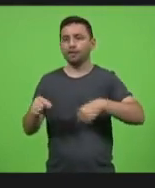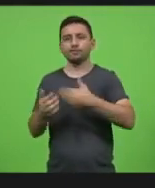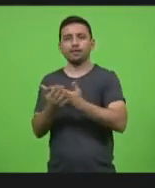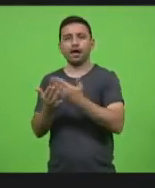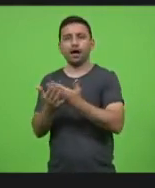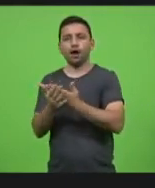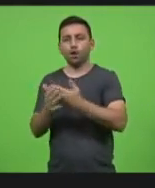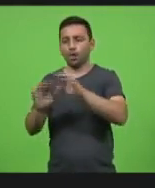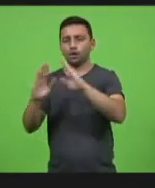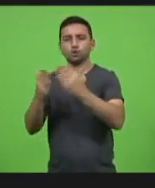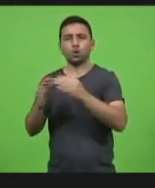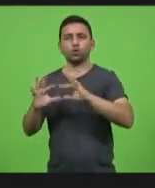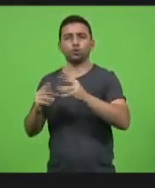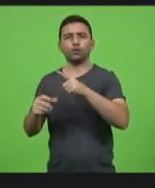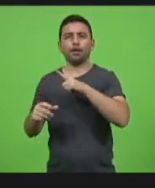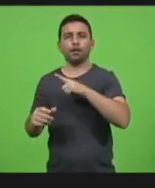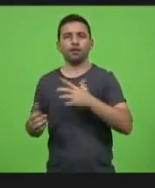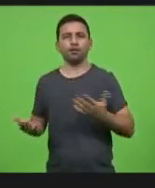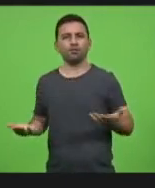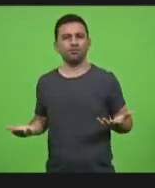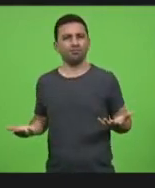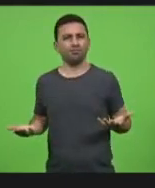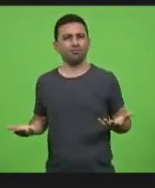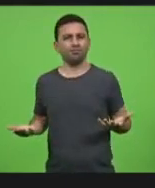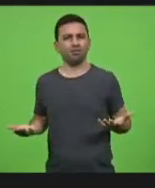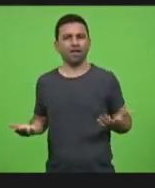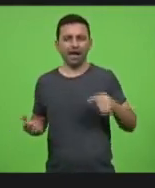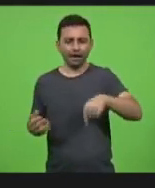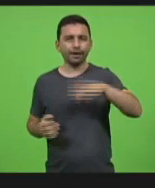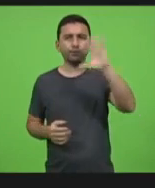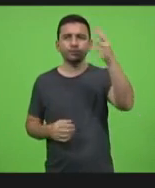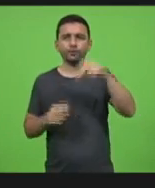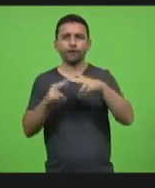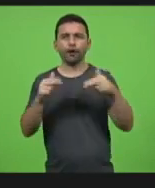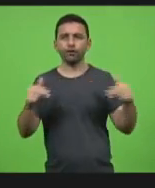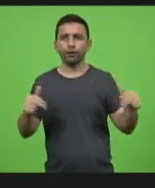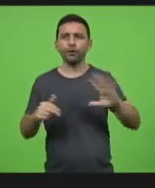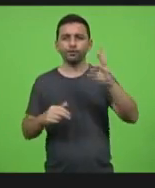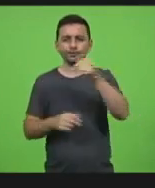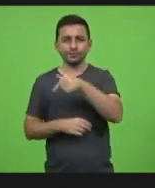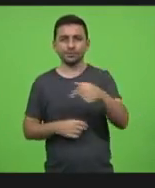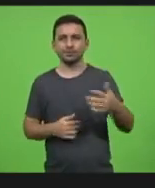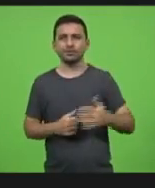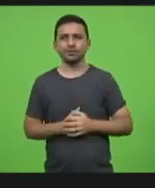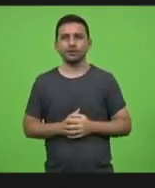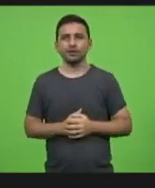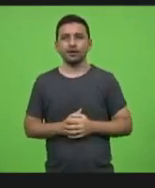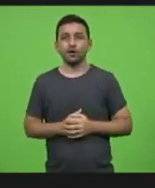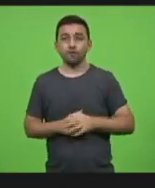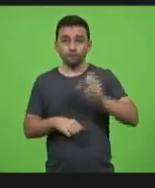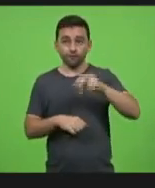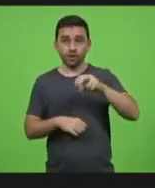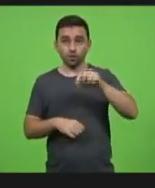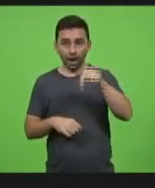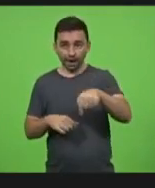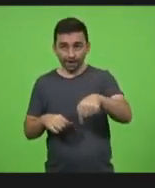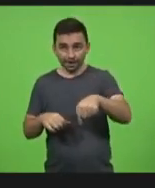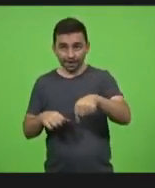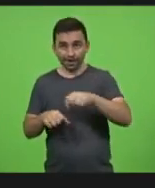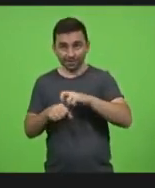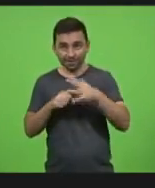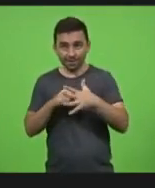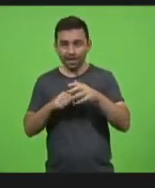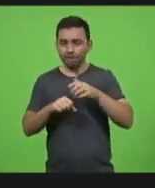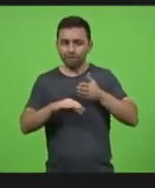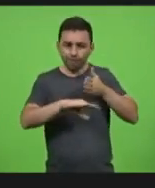pelo menos em Florianópolis pelo menos em Florianópolis isso está acontecendo o vírus quando ele chega em Florianópolis ele vai na sala